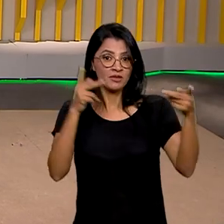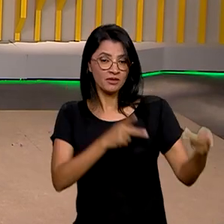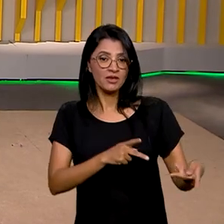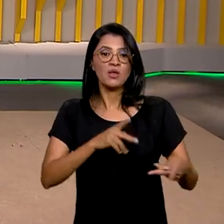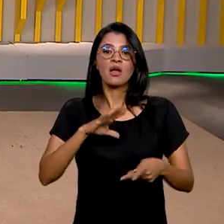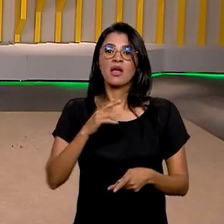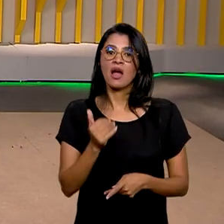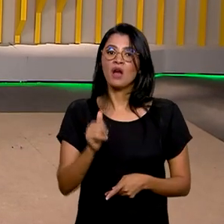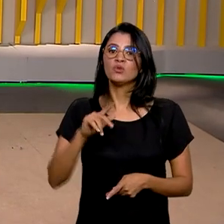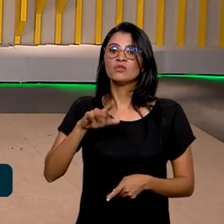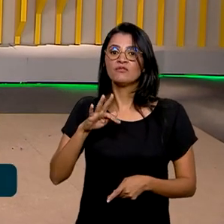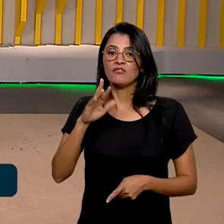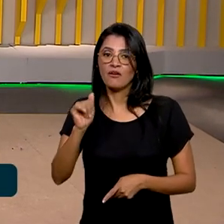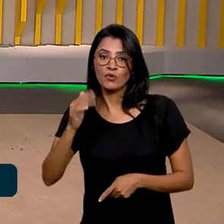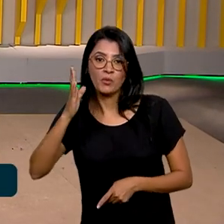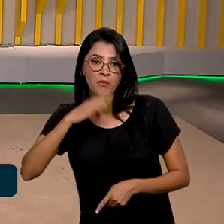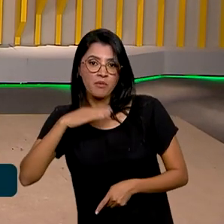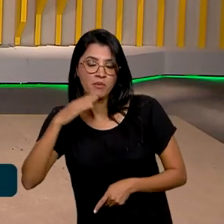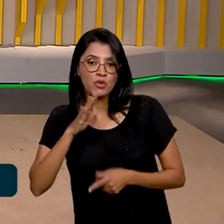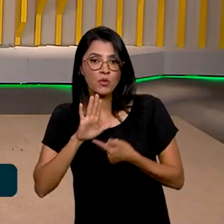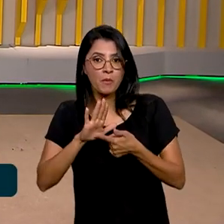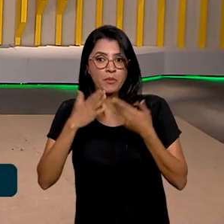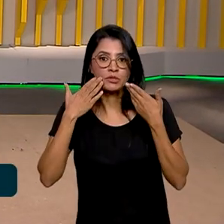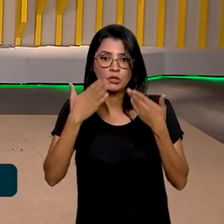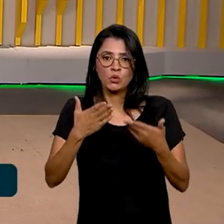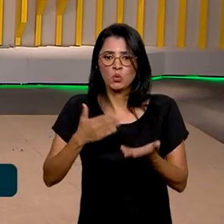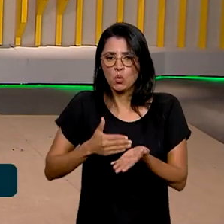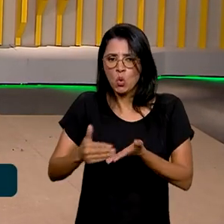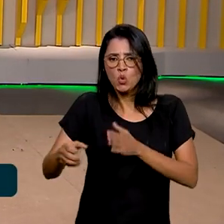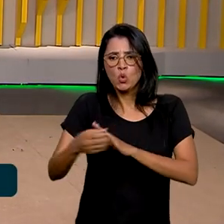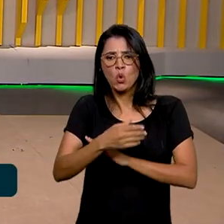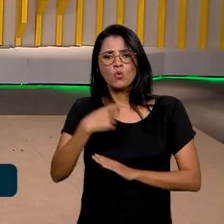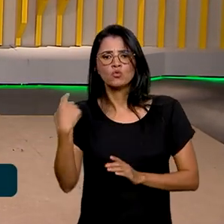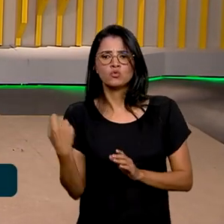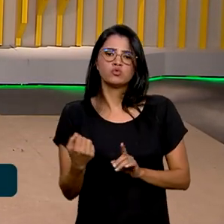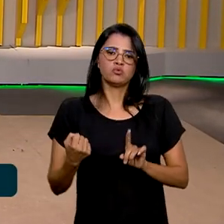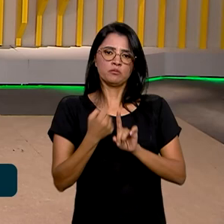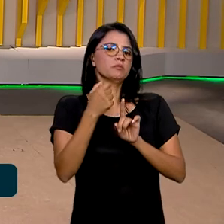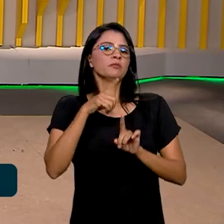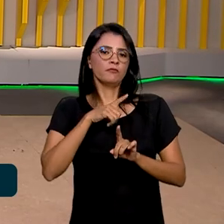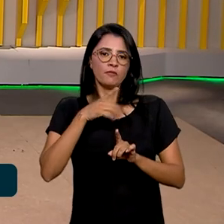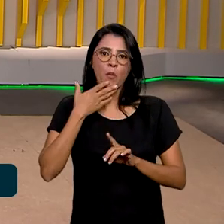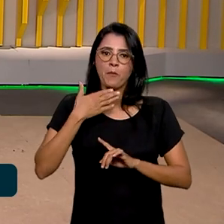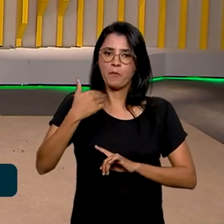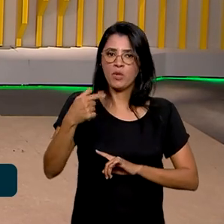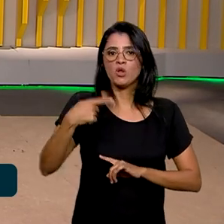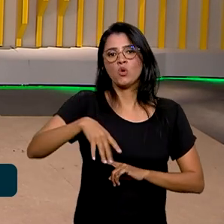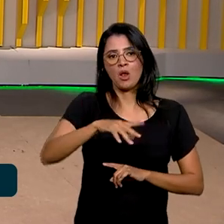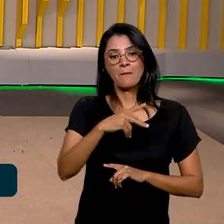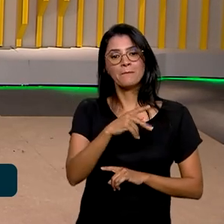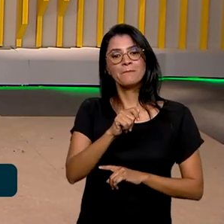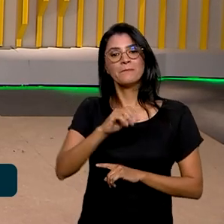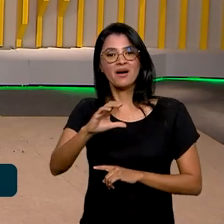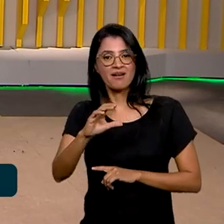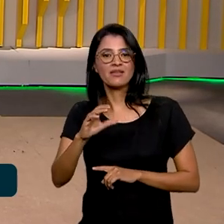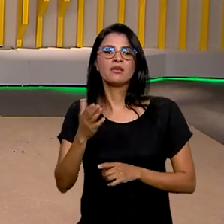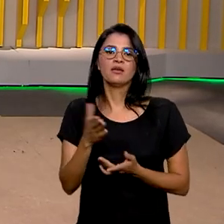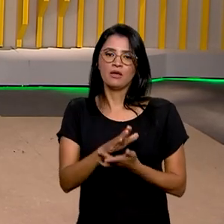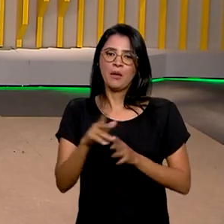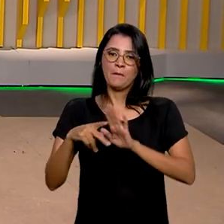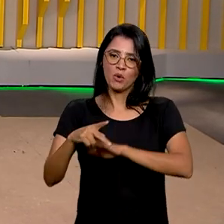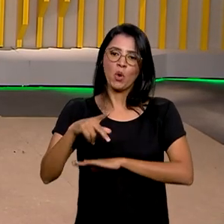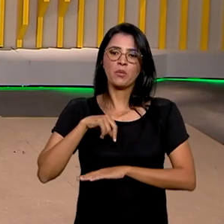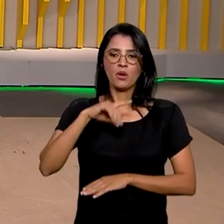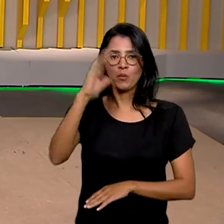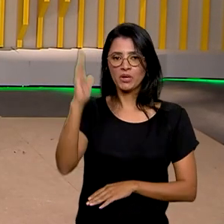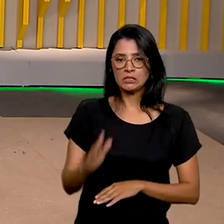Paulo Pimenta apresentaram iniciativas do novo PAC que vão impactar o setor agropecuário e a divisa do Brasil